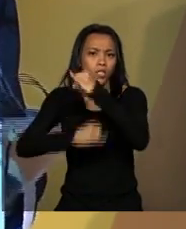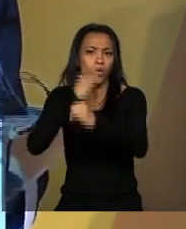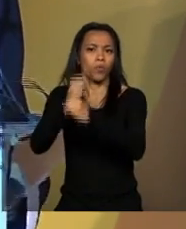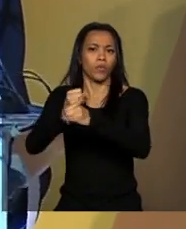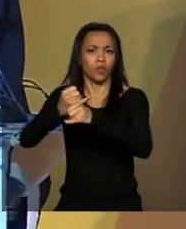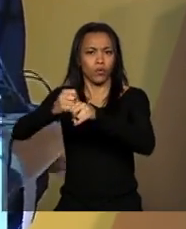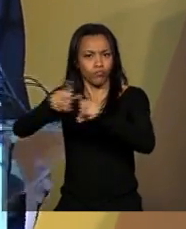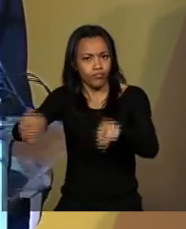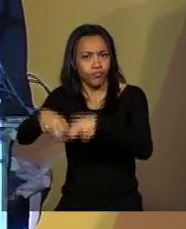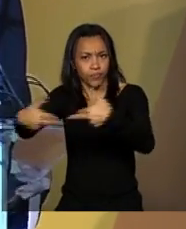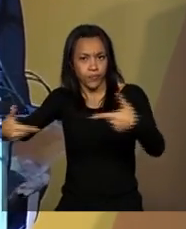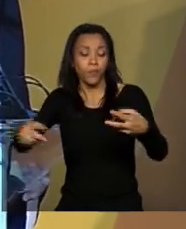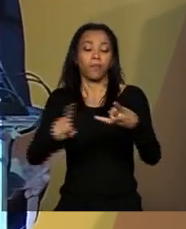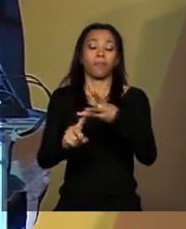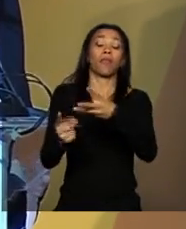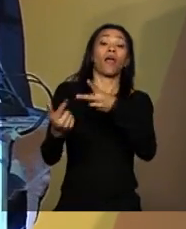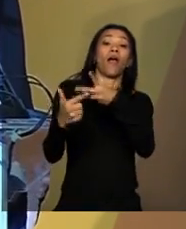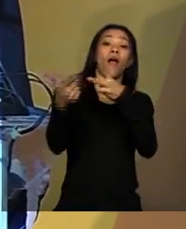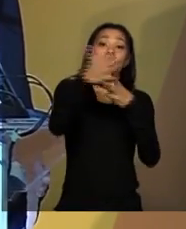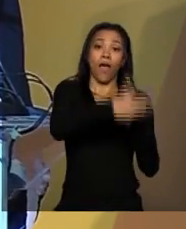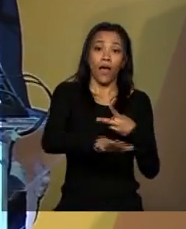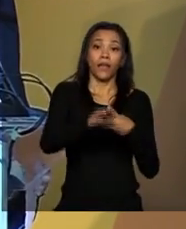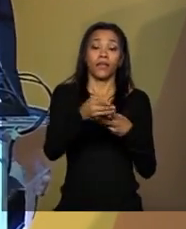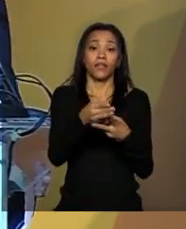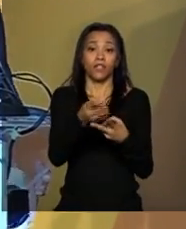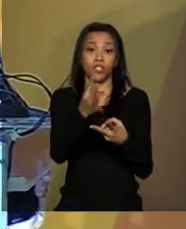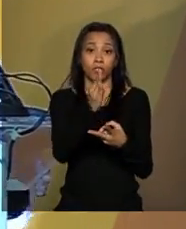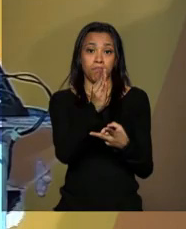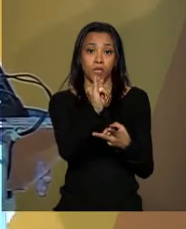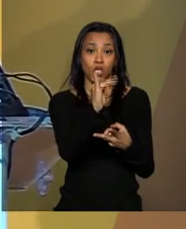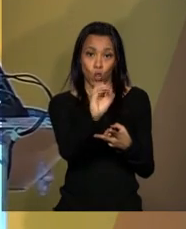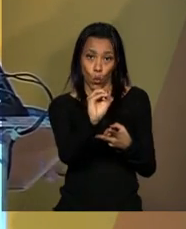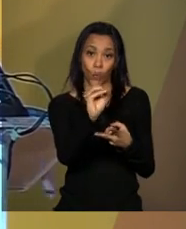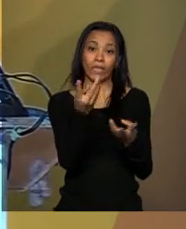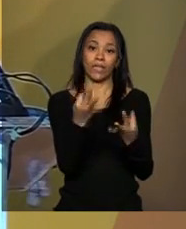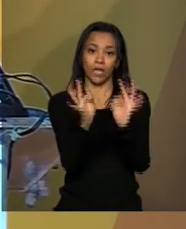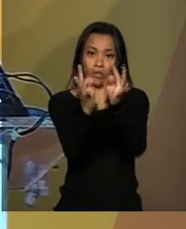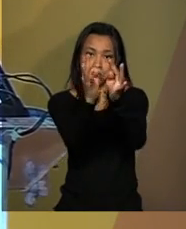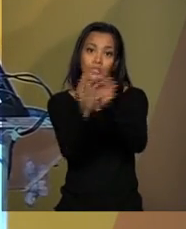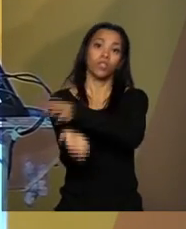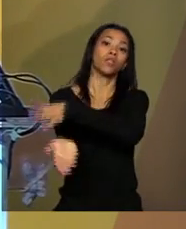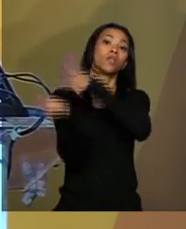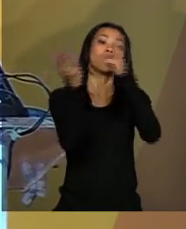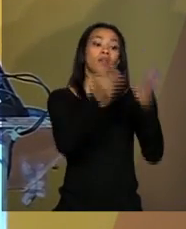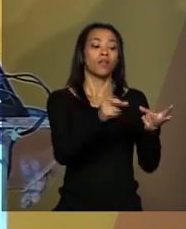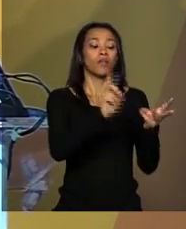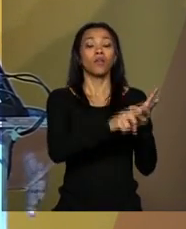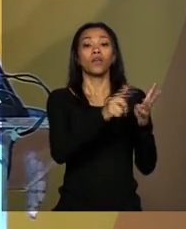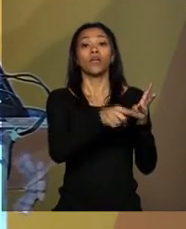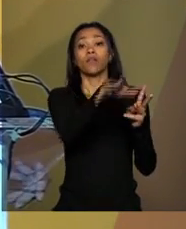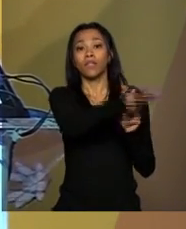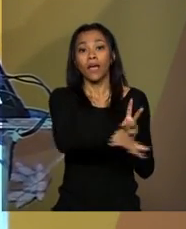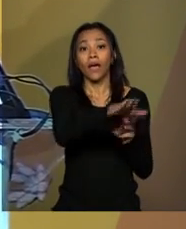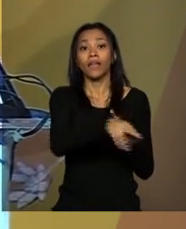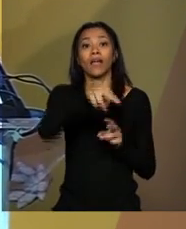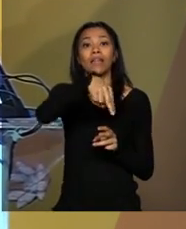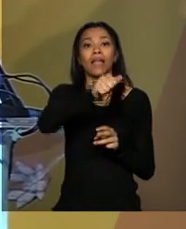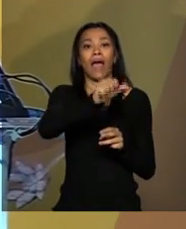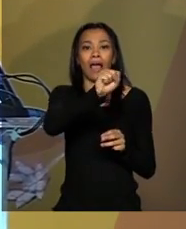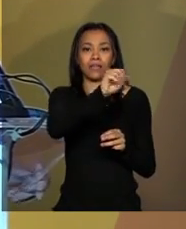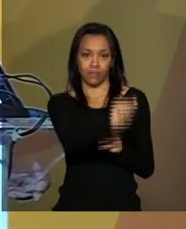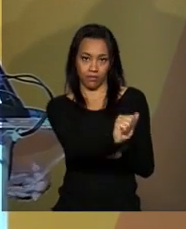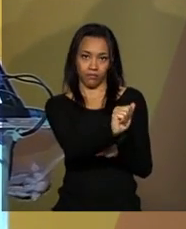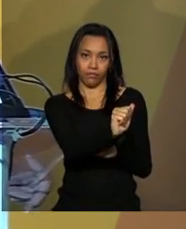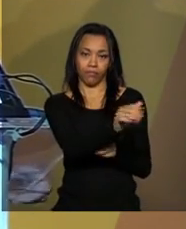biotecnologia e a área de defesa, sobretudo, a aérea espacial. Por